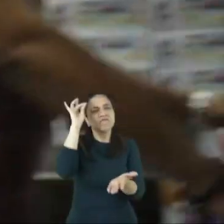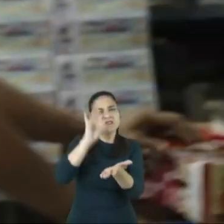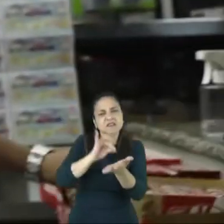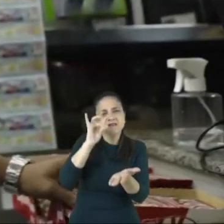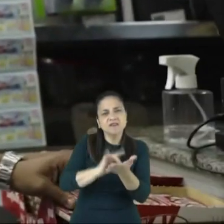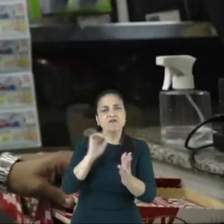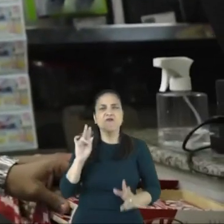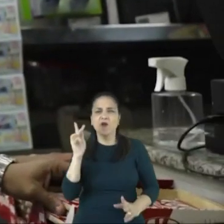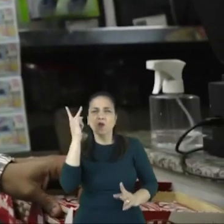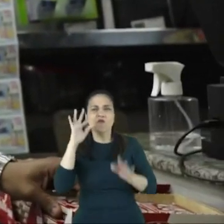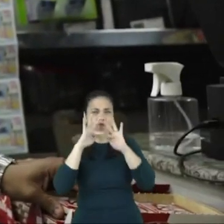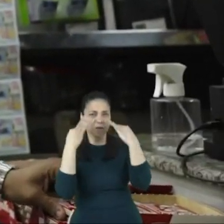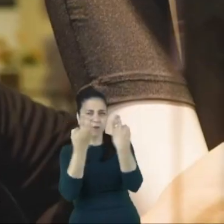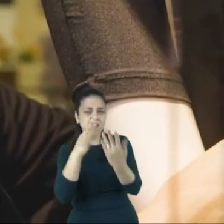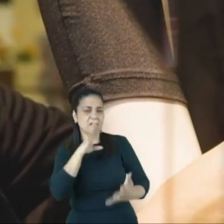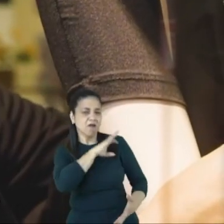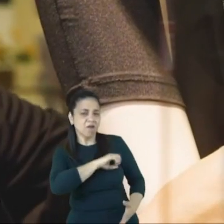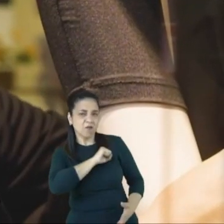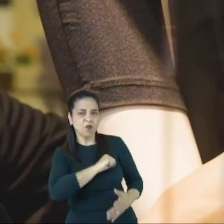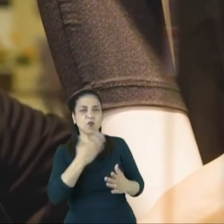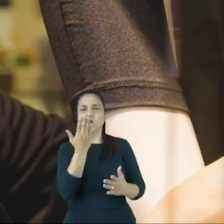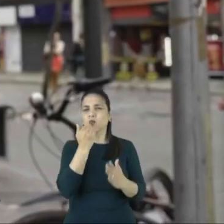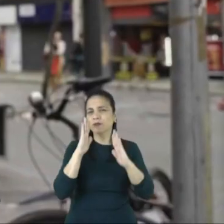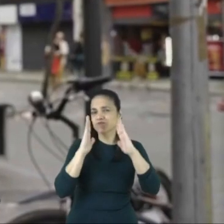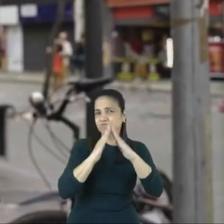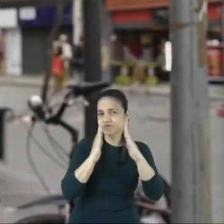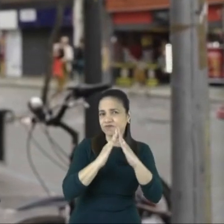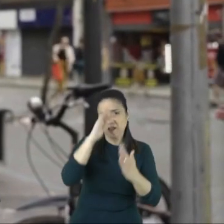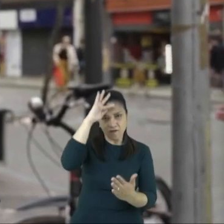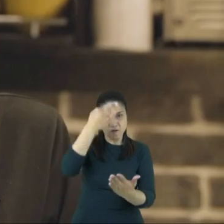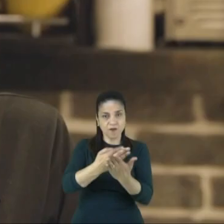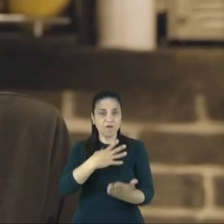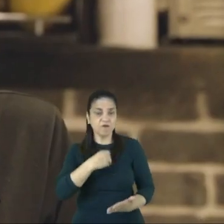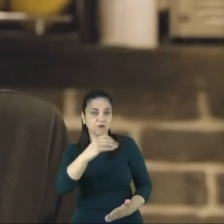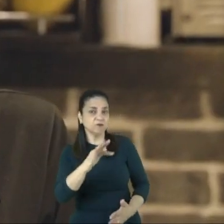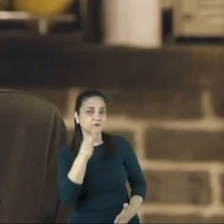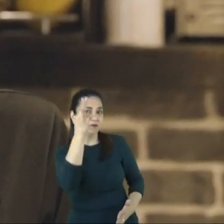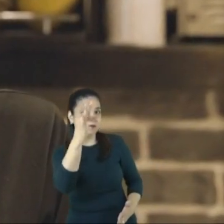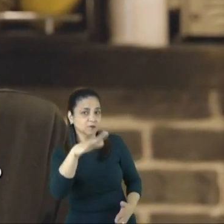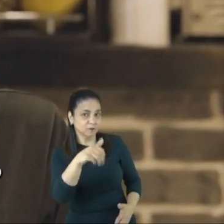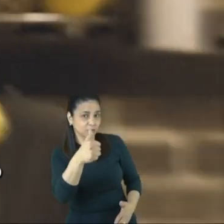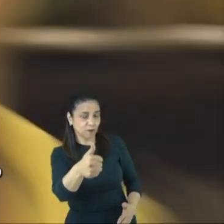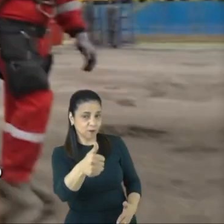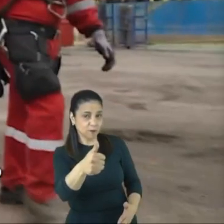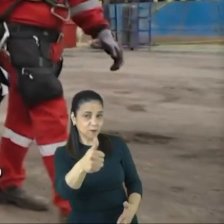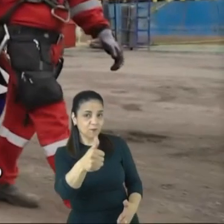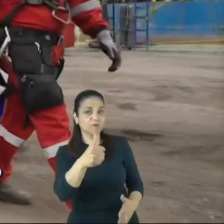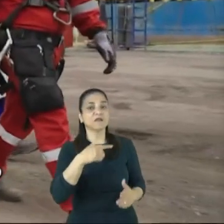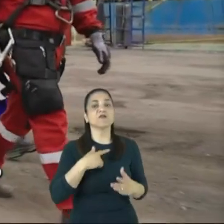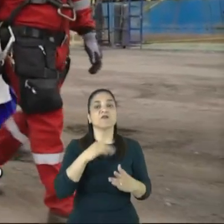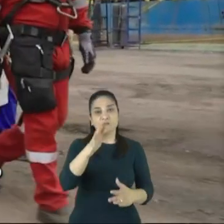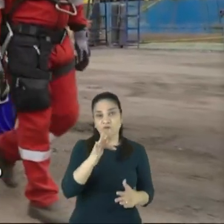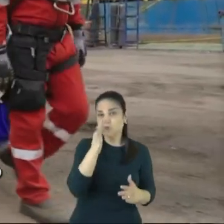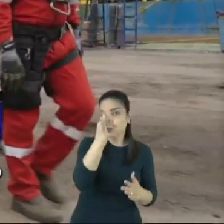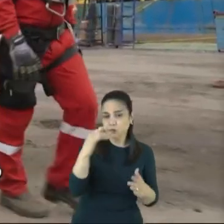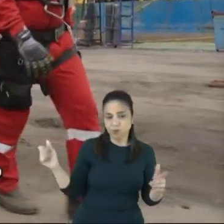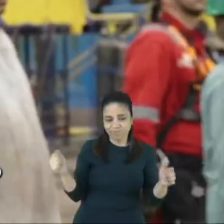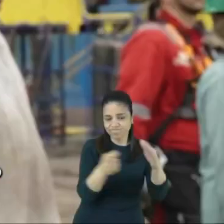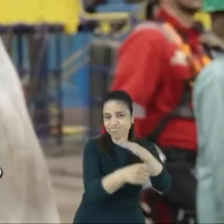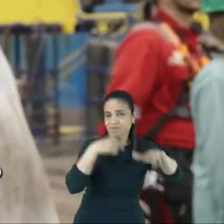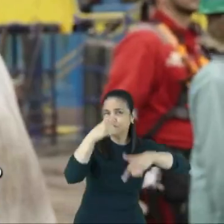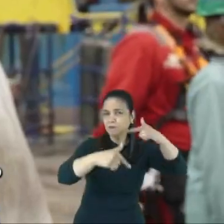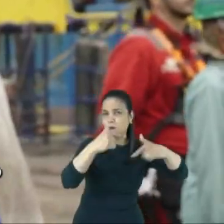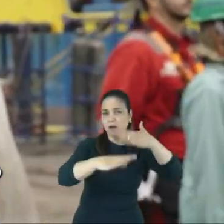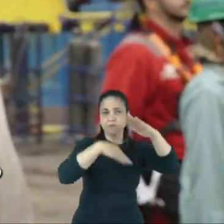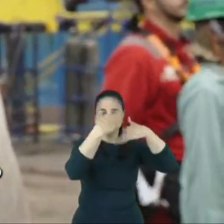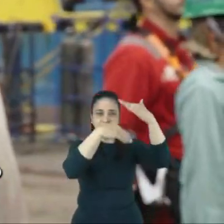familiares estão no amor, na comida na mesa e na fé que os nossos filhos vão ter uma vida melhor do que a nossa. Um futuro melhor começa com um emprego que